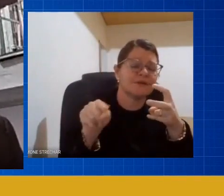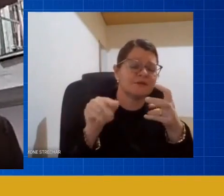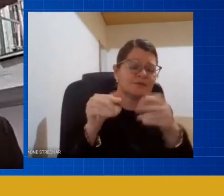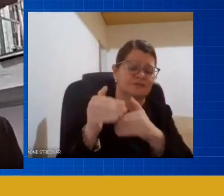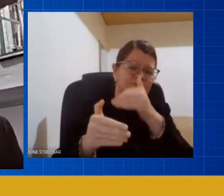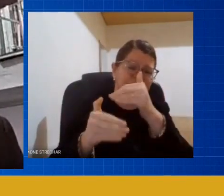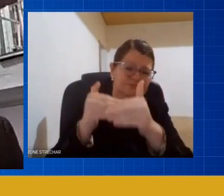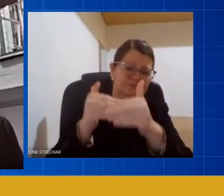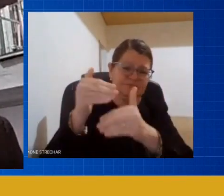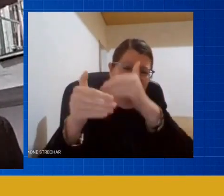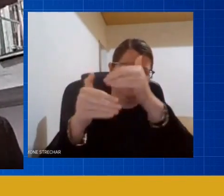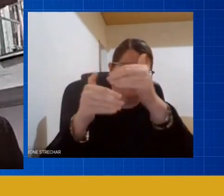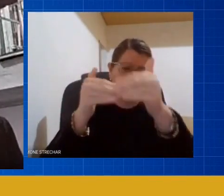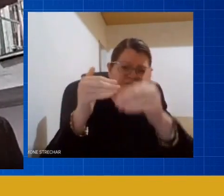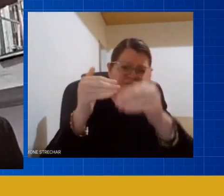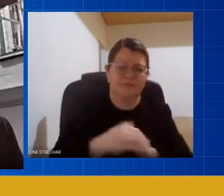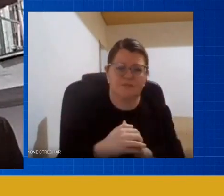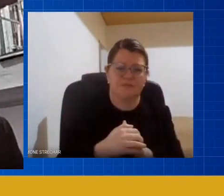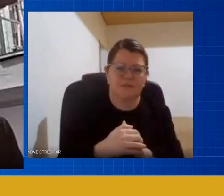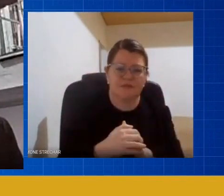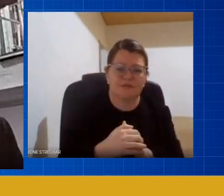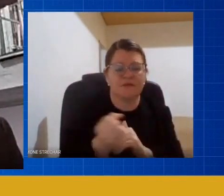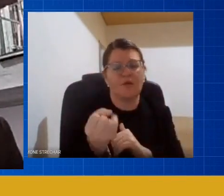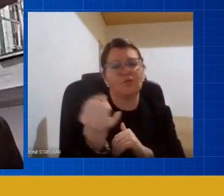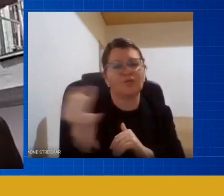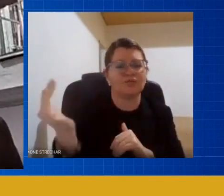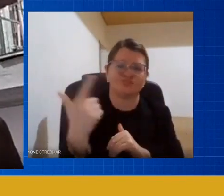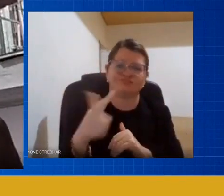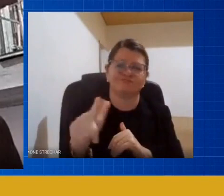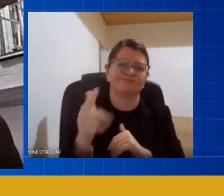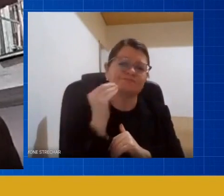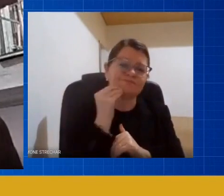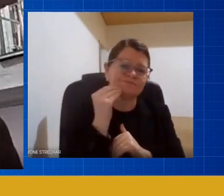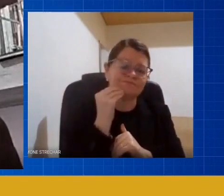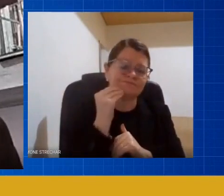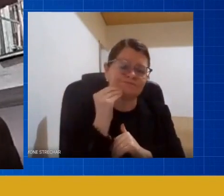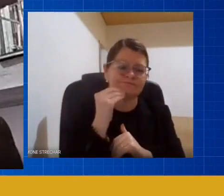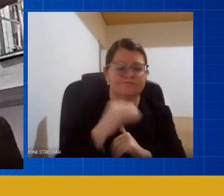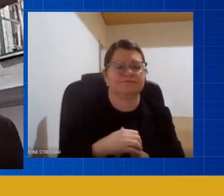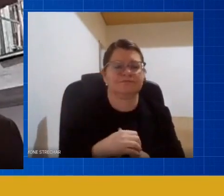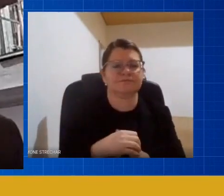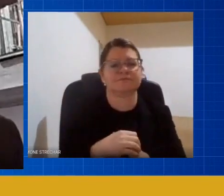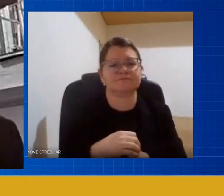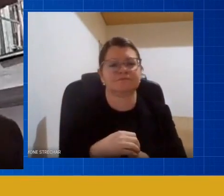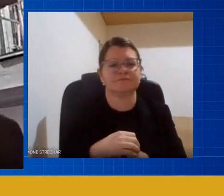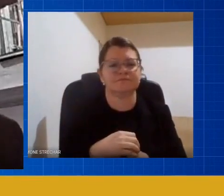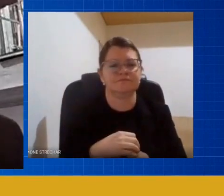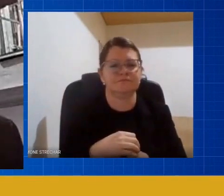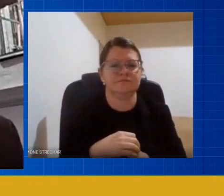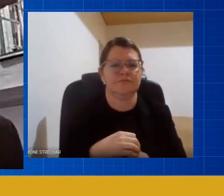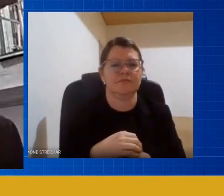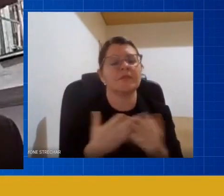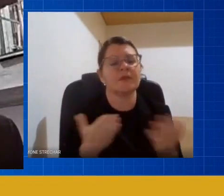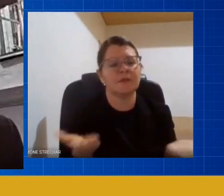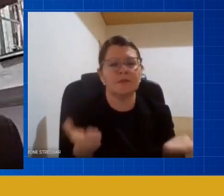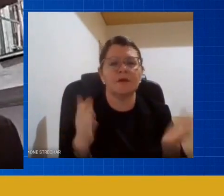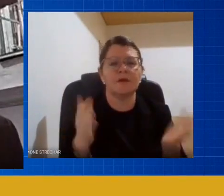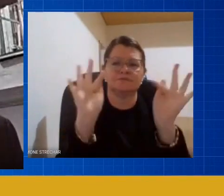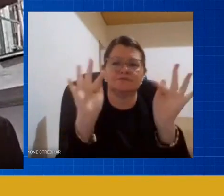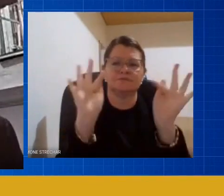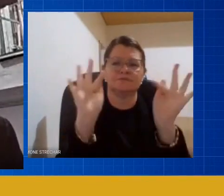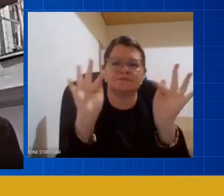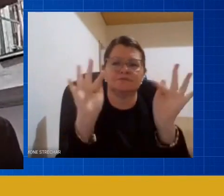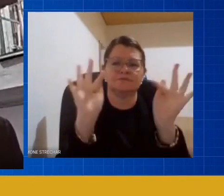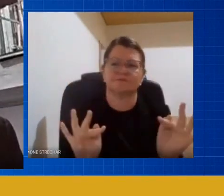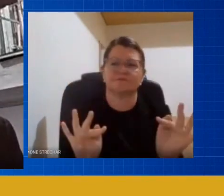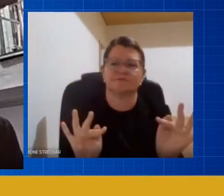e hoje elas não estão tendo essa proximidade mas eu acho que eu fico feliz com essa iniciativa